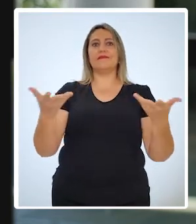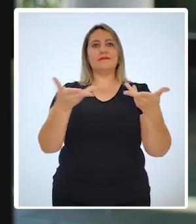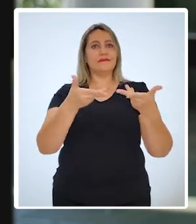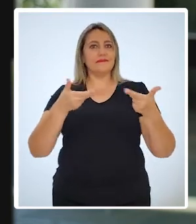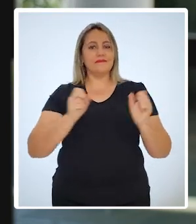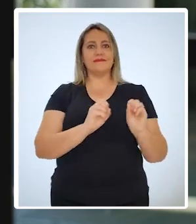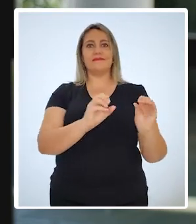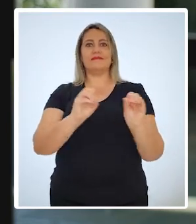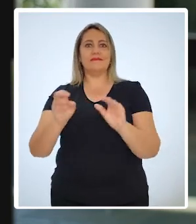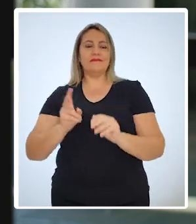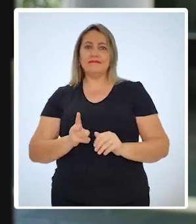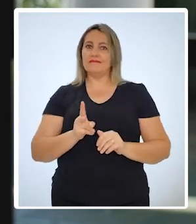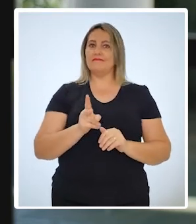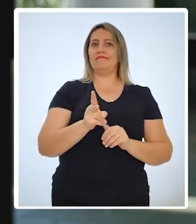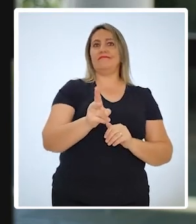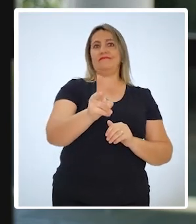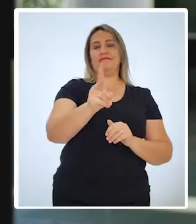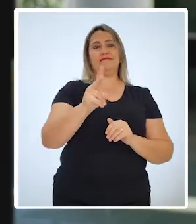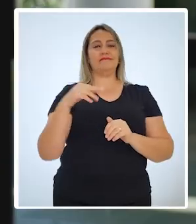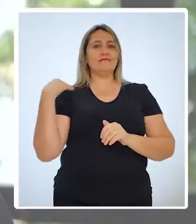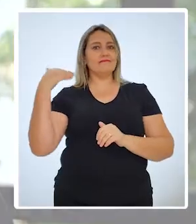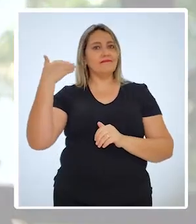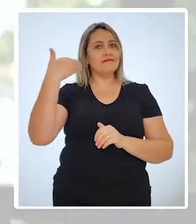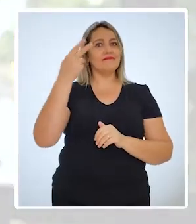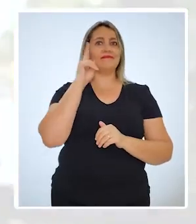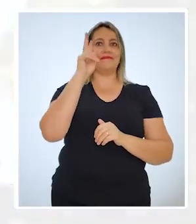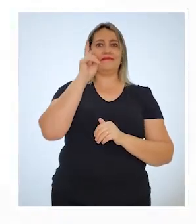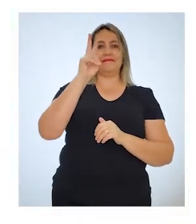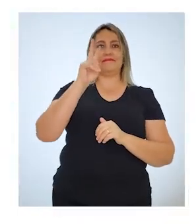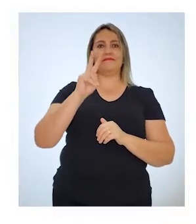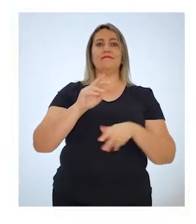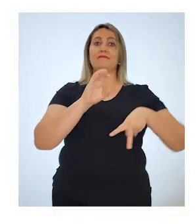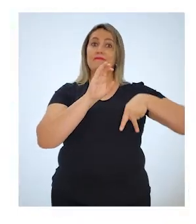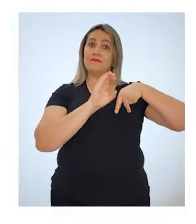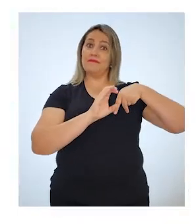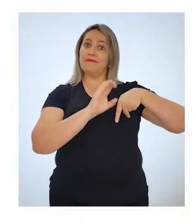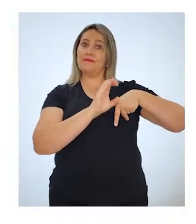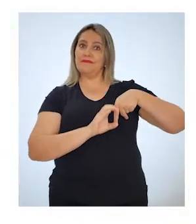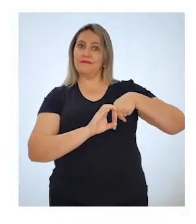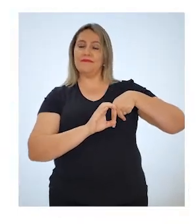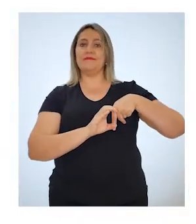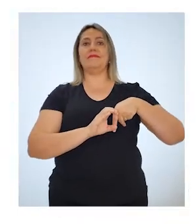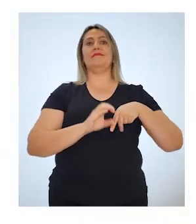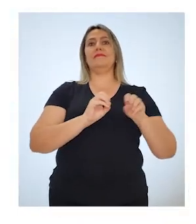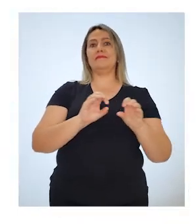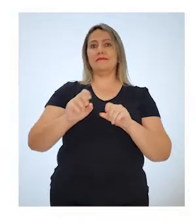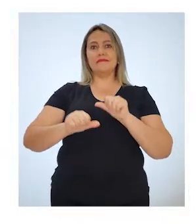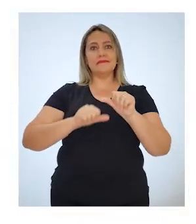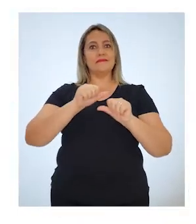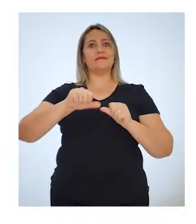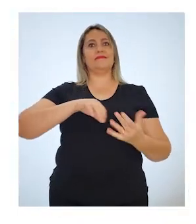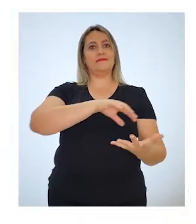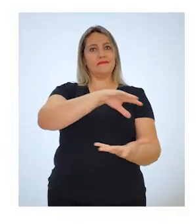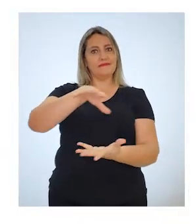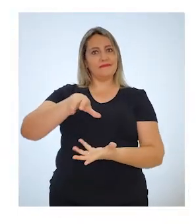altura para qualquer que seja o cenário que tenhamos à nossa frente. Colégio Couto Magalhães, educação para transformar o mundo.